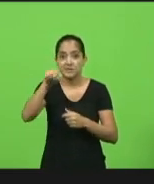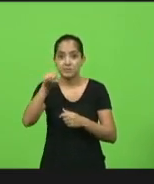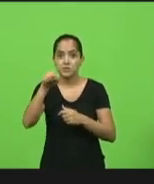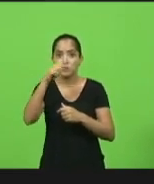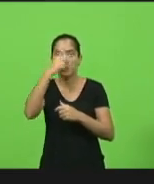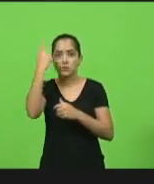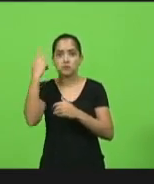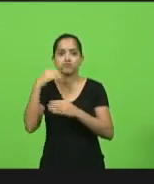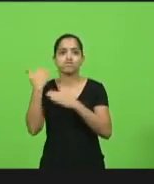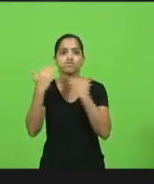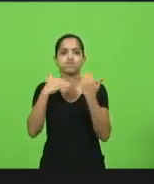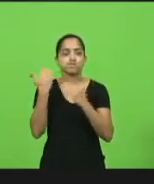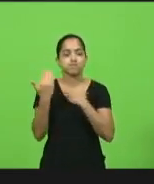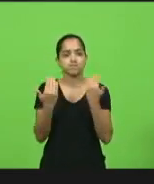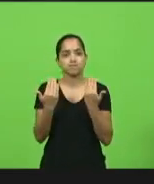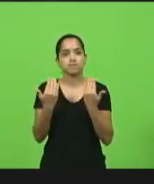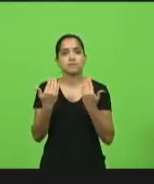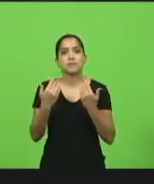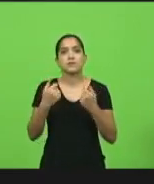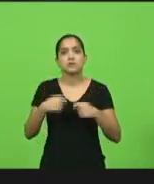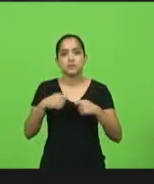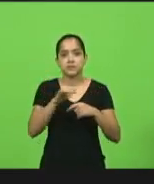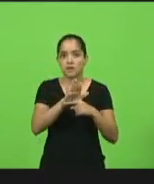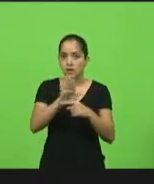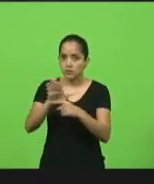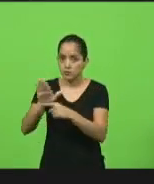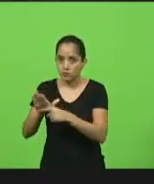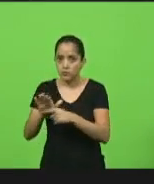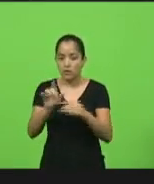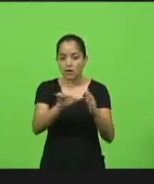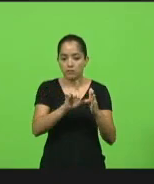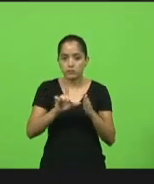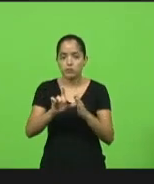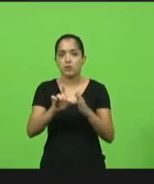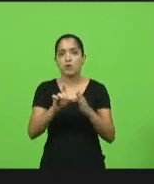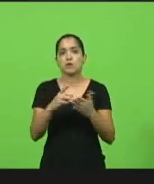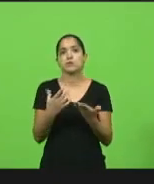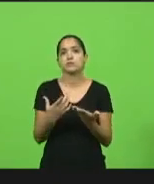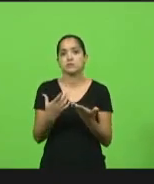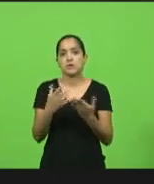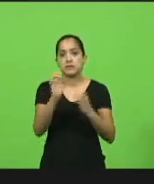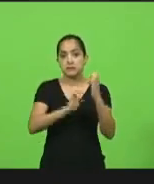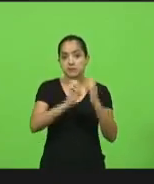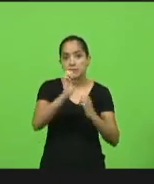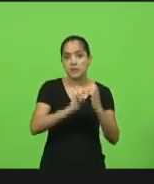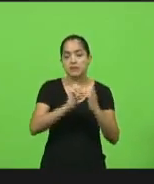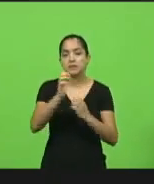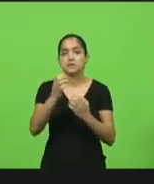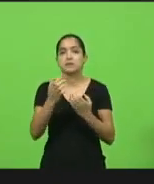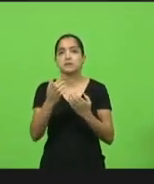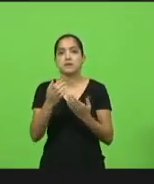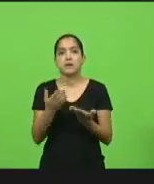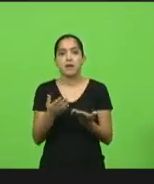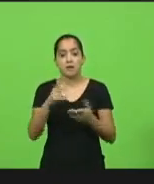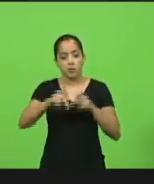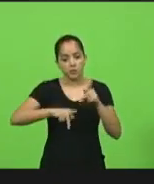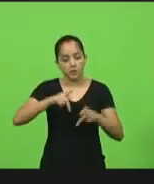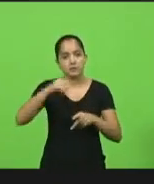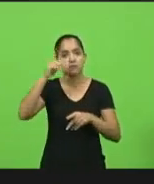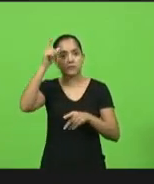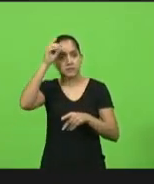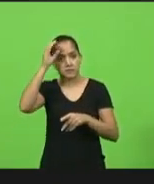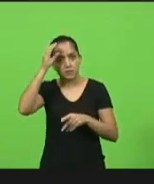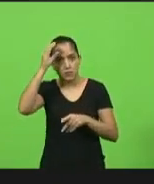difícil. Temos que salvar os CNPJs. Sou contra o lockdown. Mas precisamos da conscientização da população. os nossos líderes, desde o nosso líder